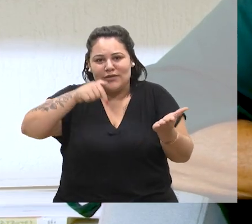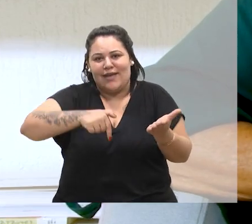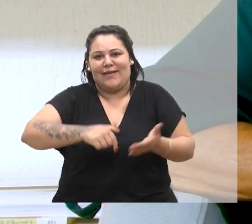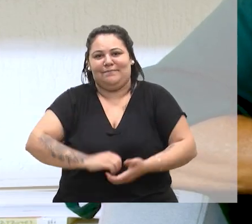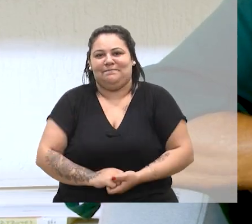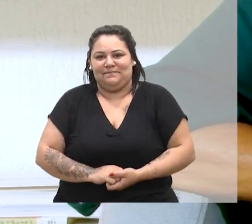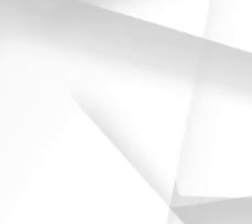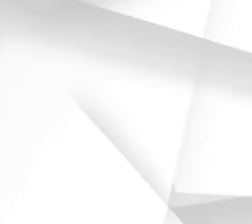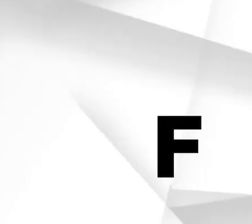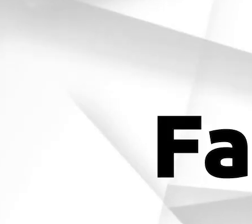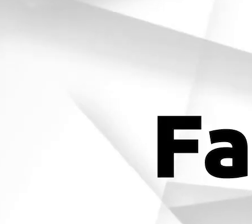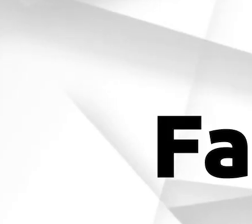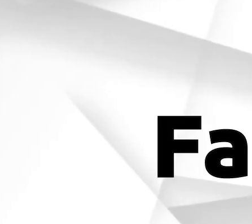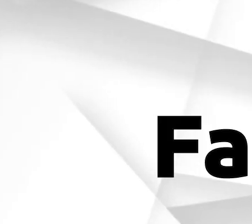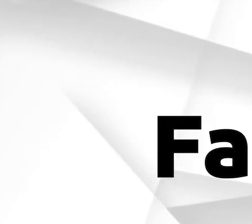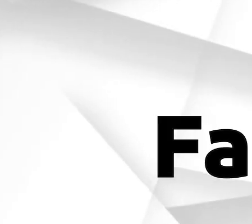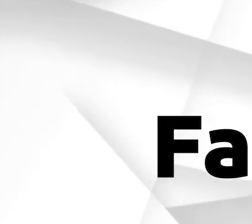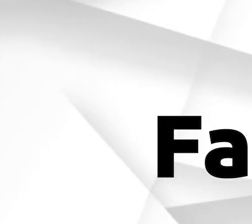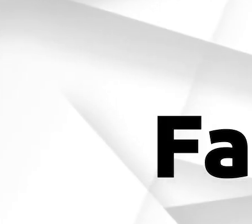nesse ano.